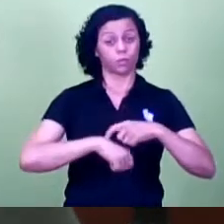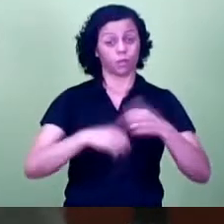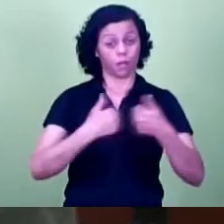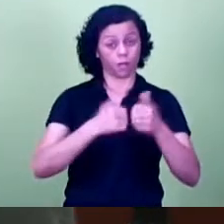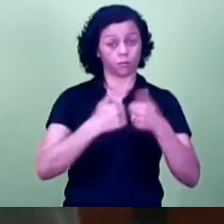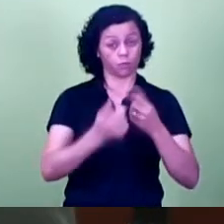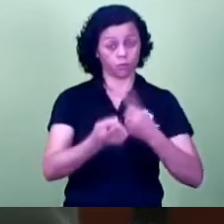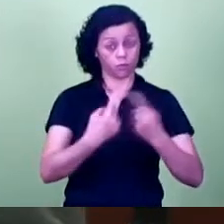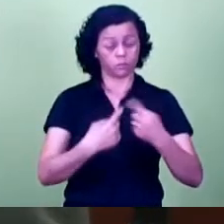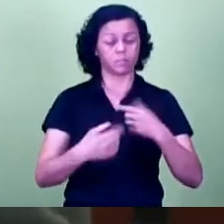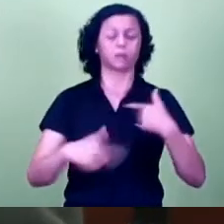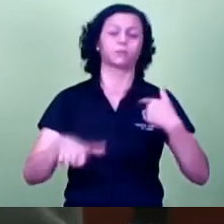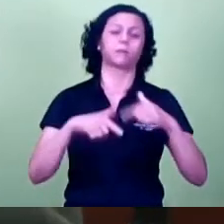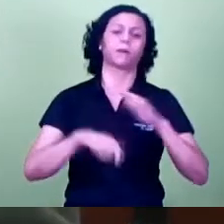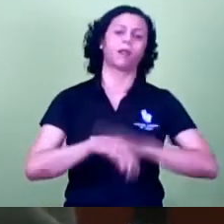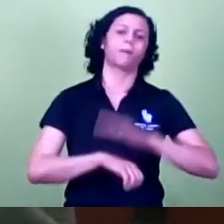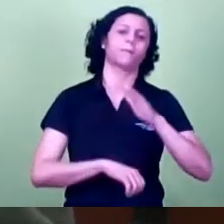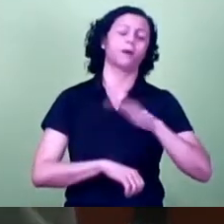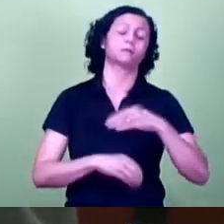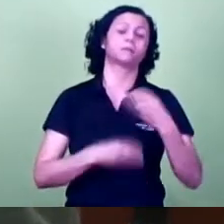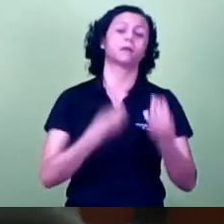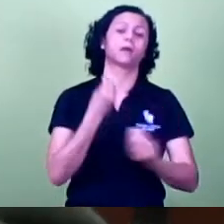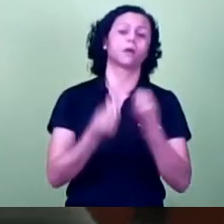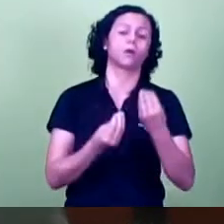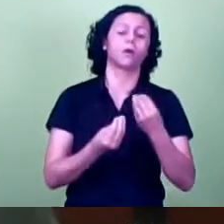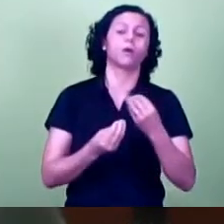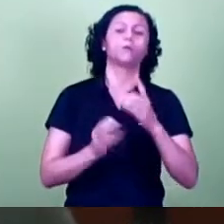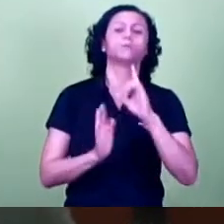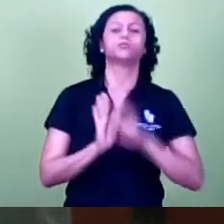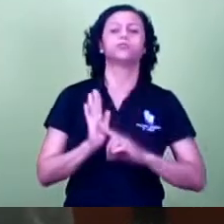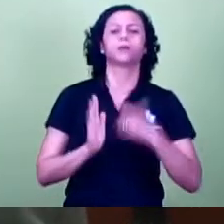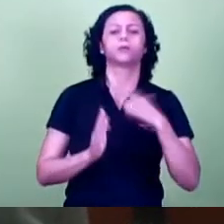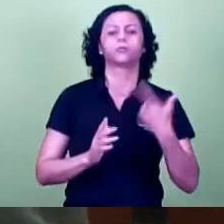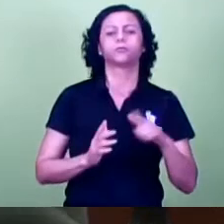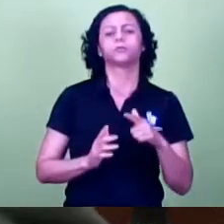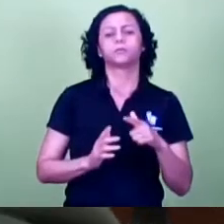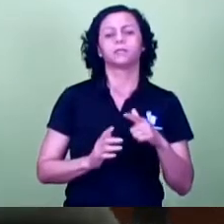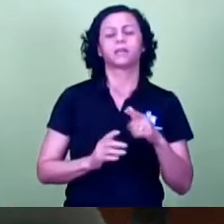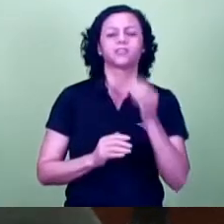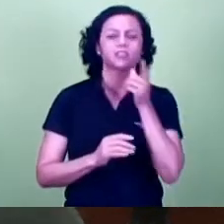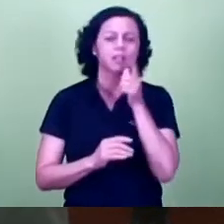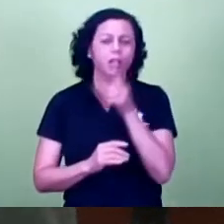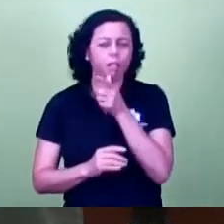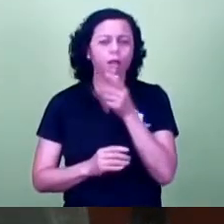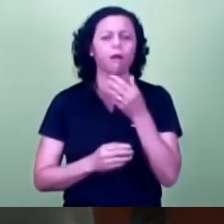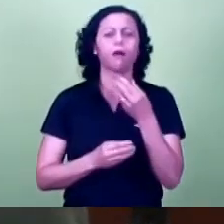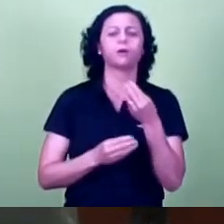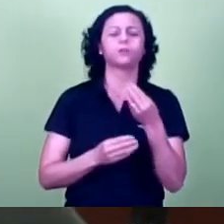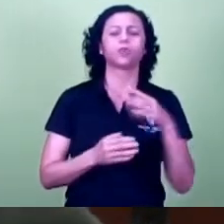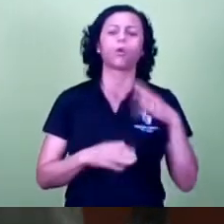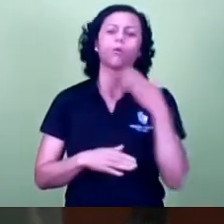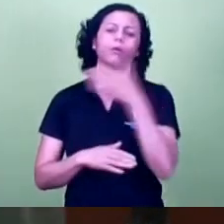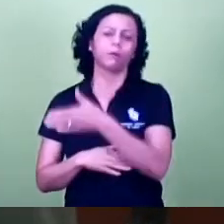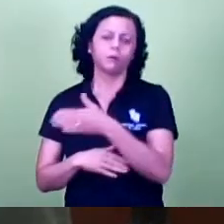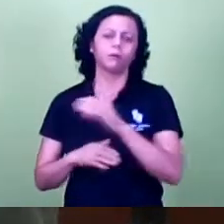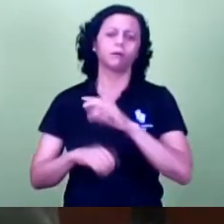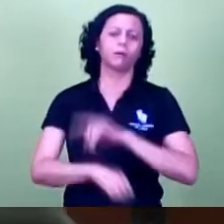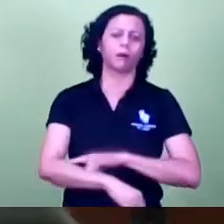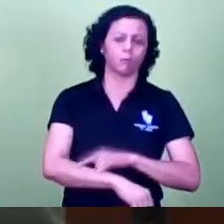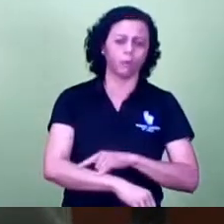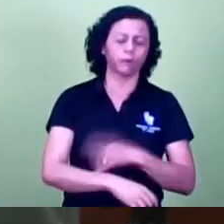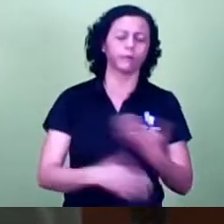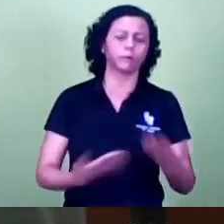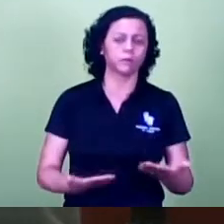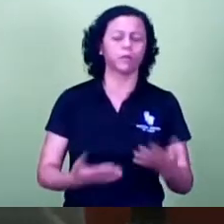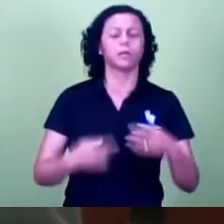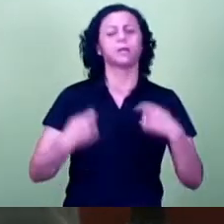mais tempo e às vezes não têm o direito nem sequer para fazer um lanche ou até mesmo para ir ao banheiro. Então, isso também foi questionado, foi